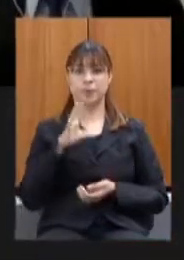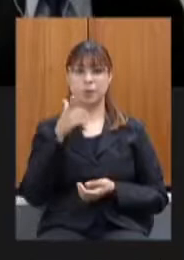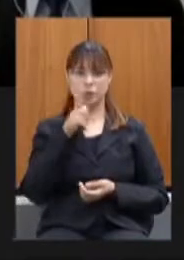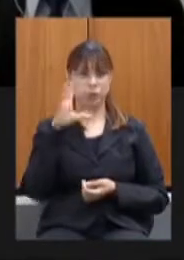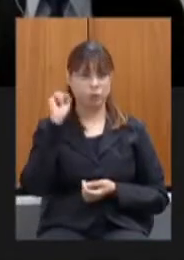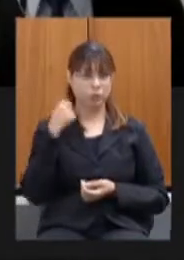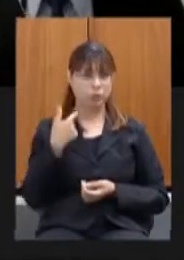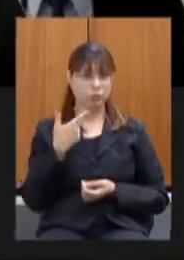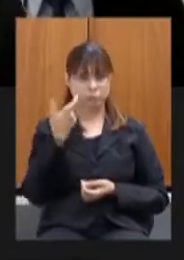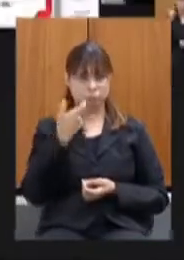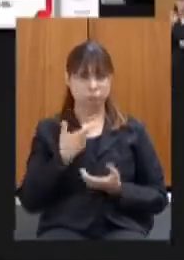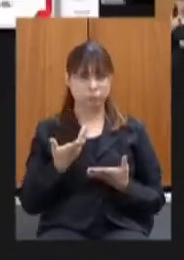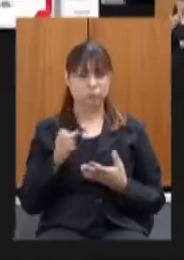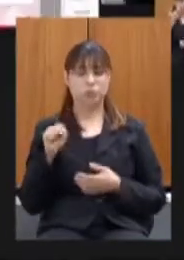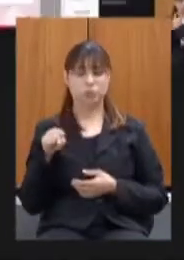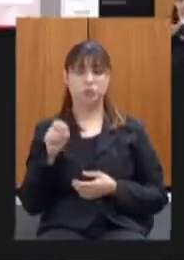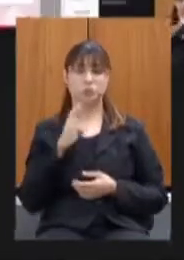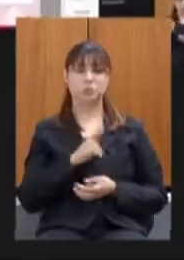sim